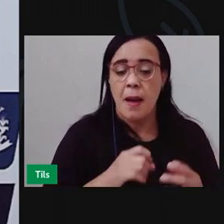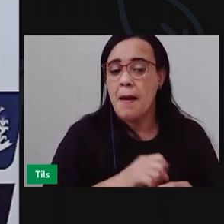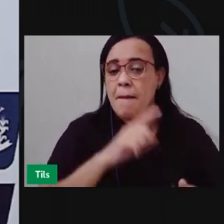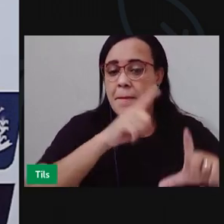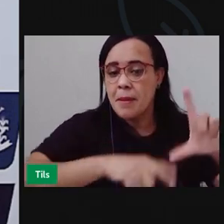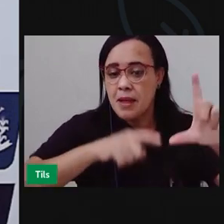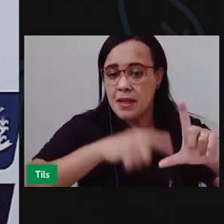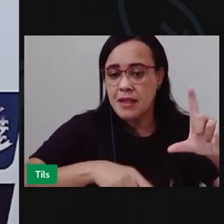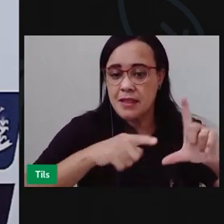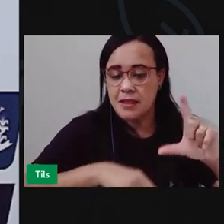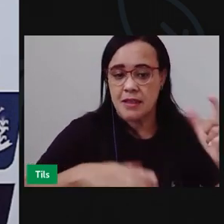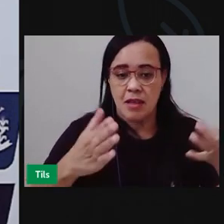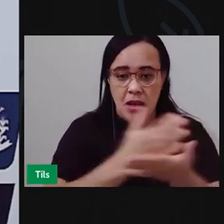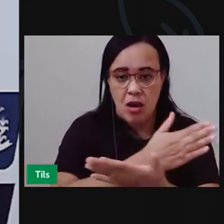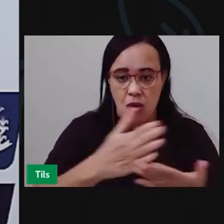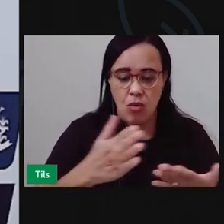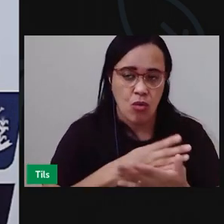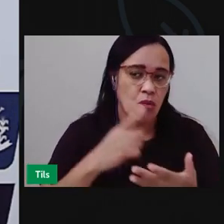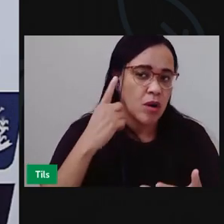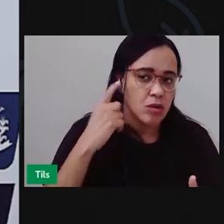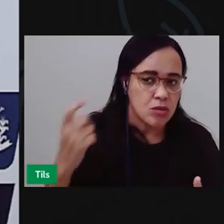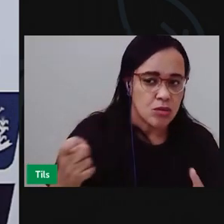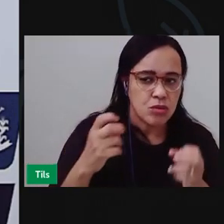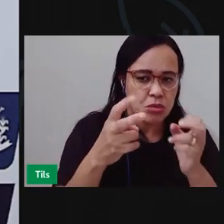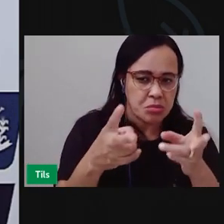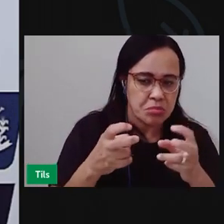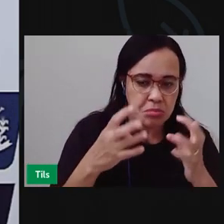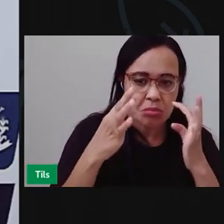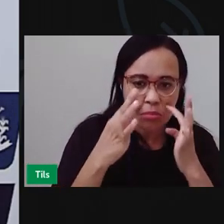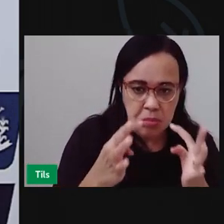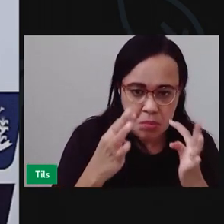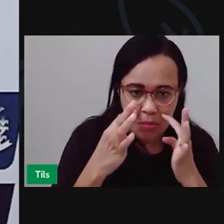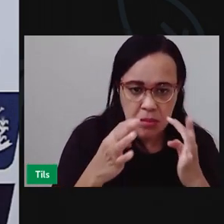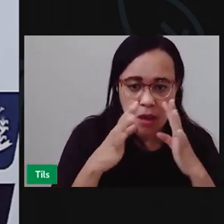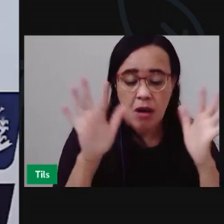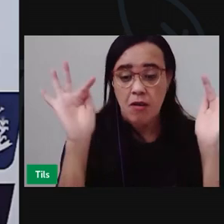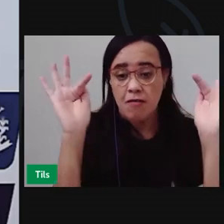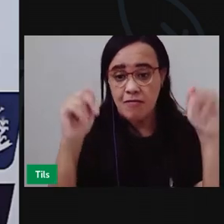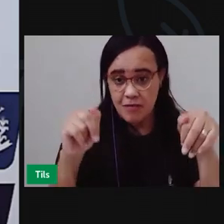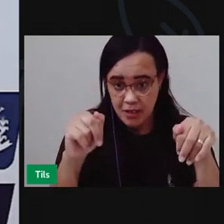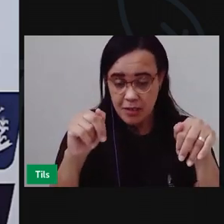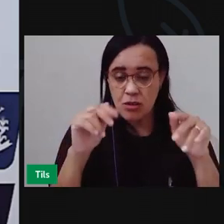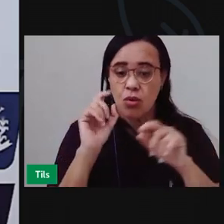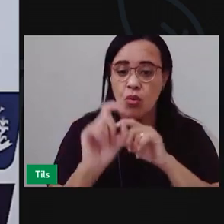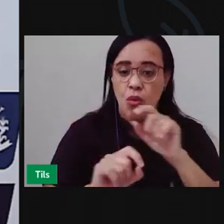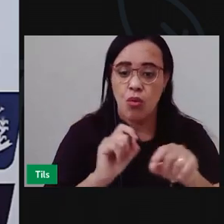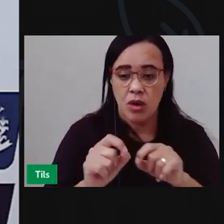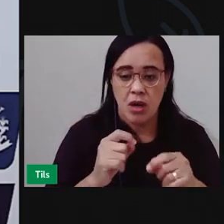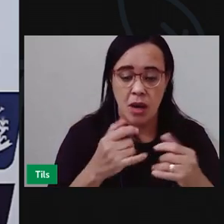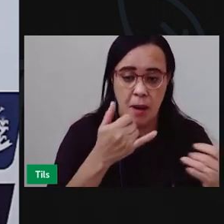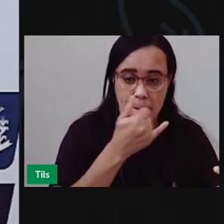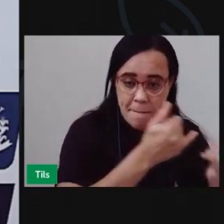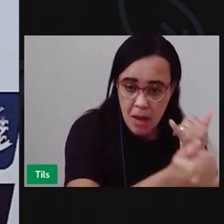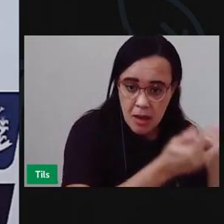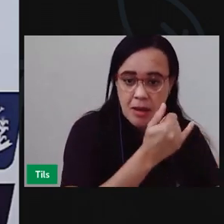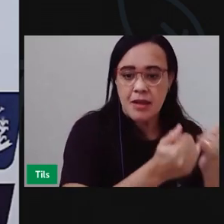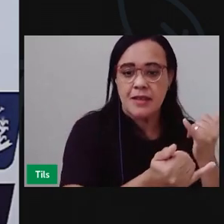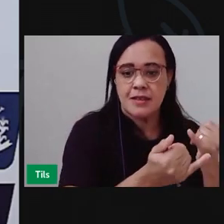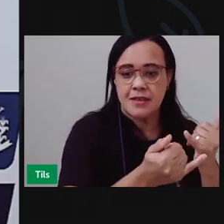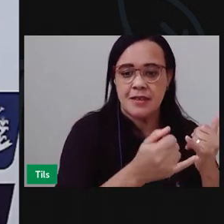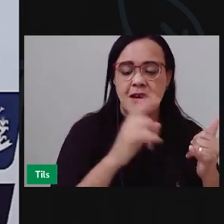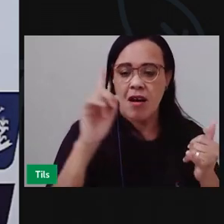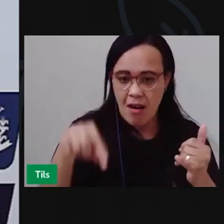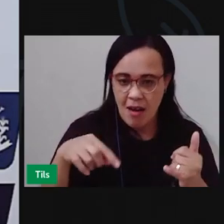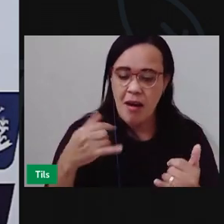letras Que tem o som Com a terminação Semelhante Por